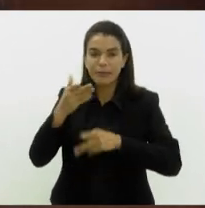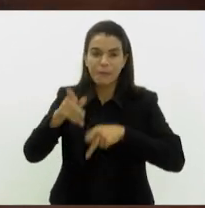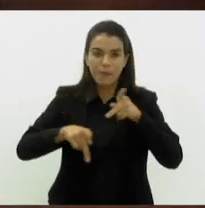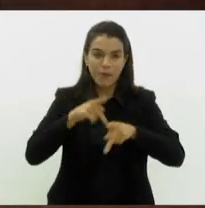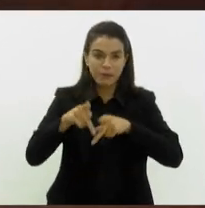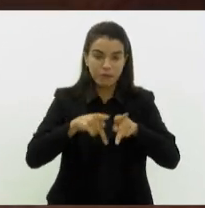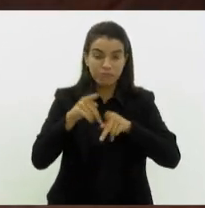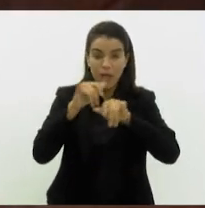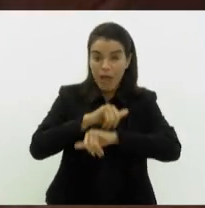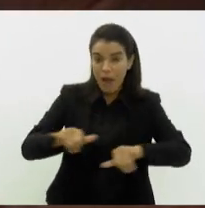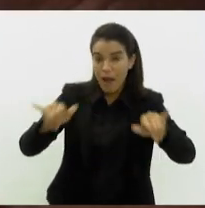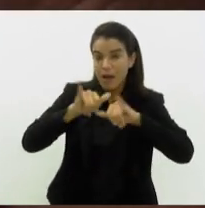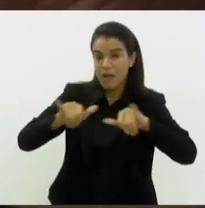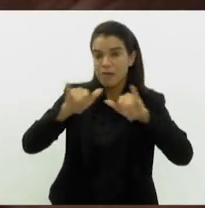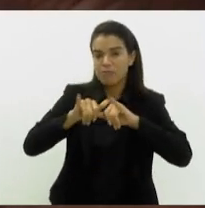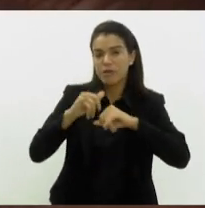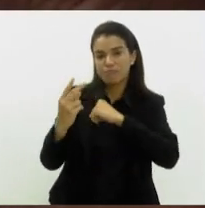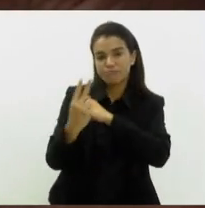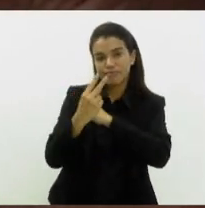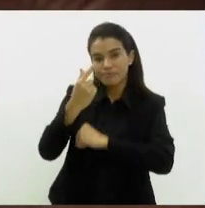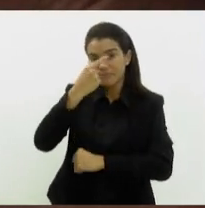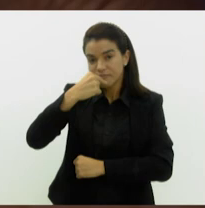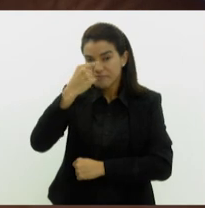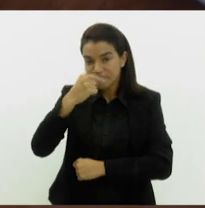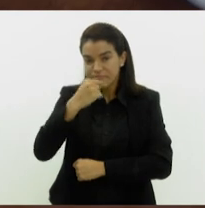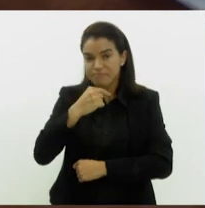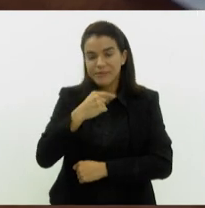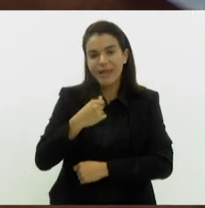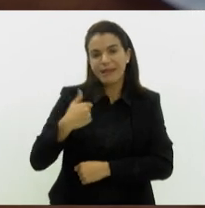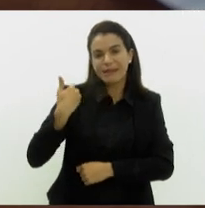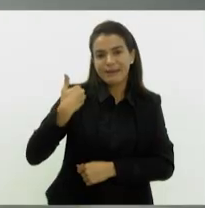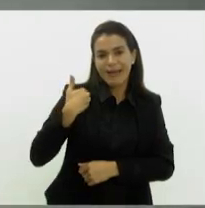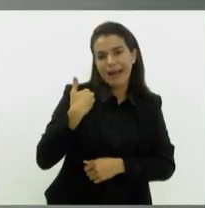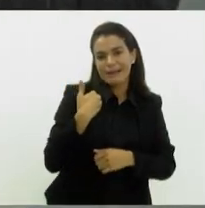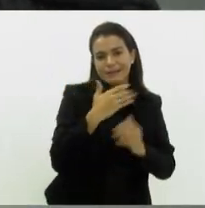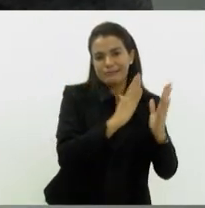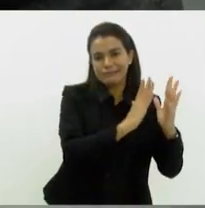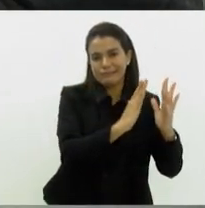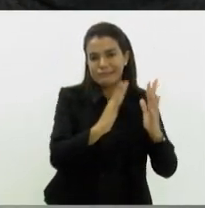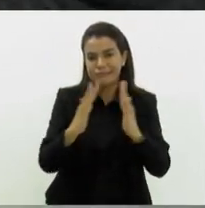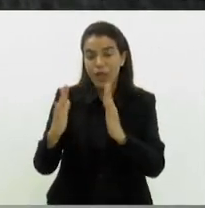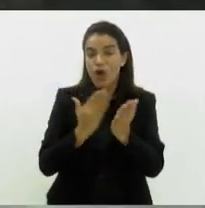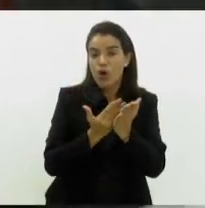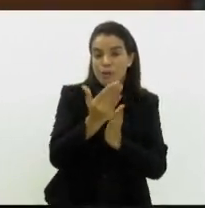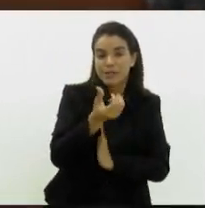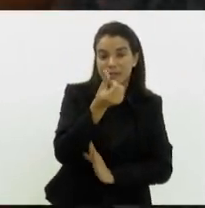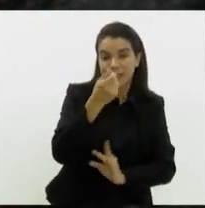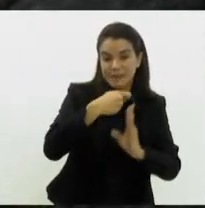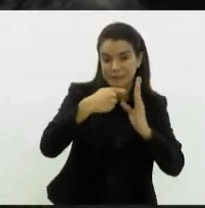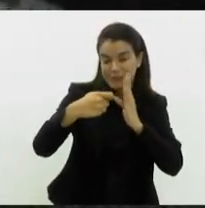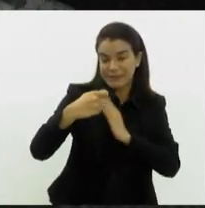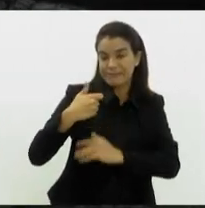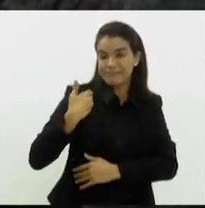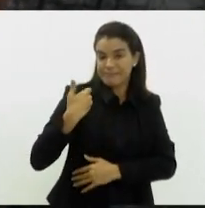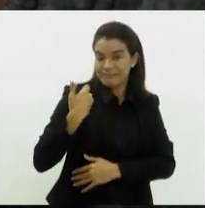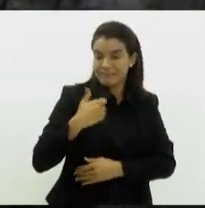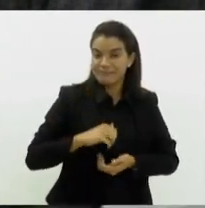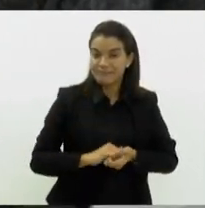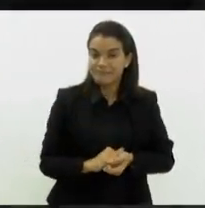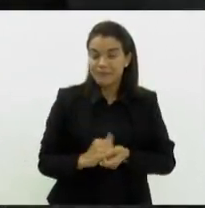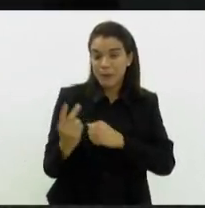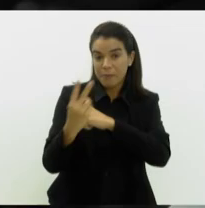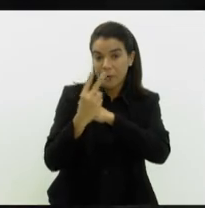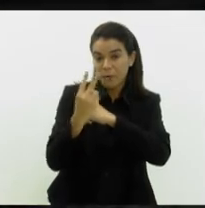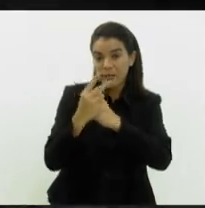campanha de vacinação contra a influenza inclui todas as faixas etárias a partir dos seis meses de idade. A vacina protege contra